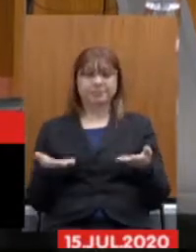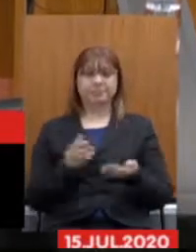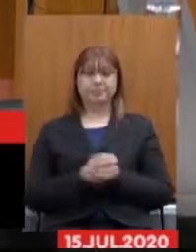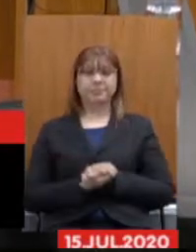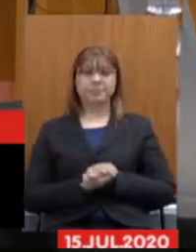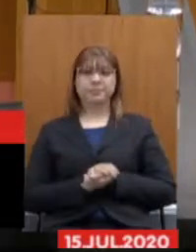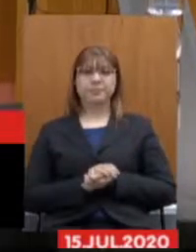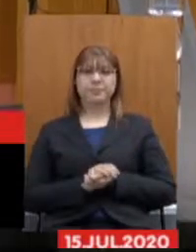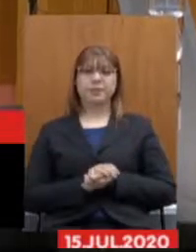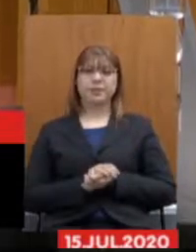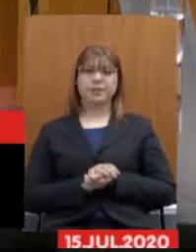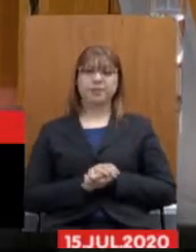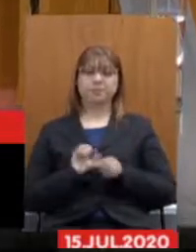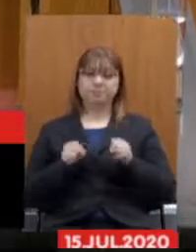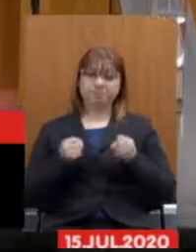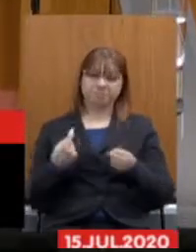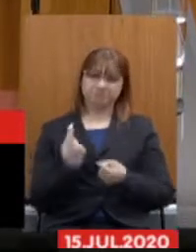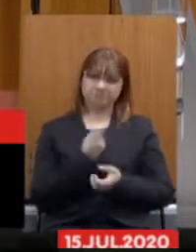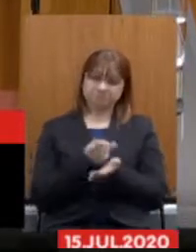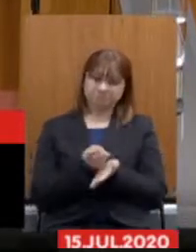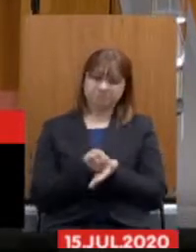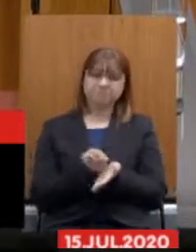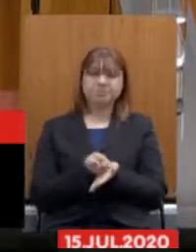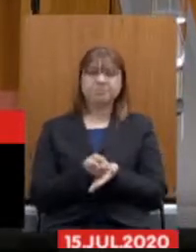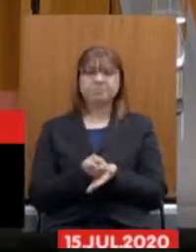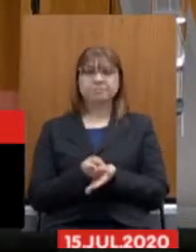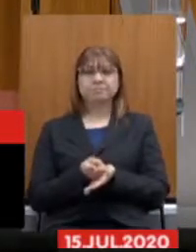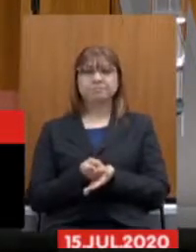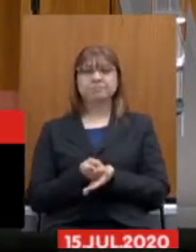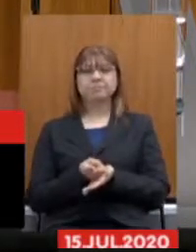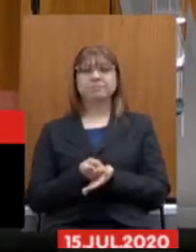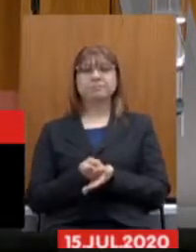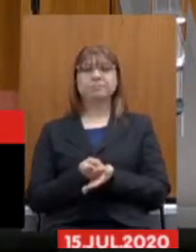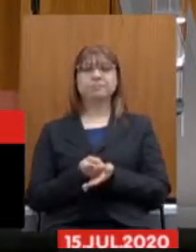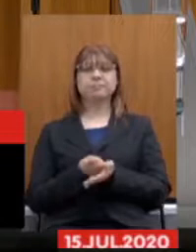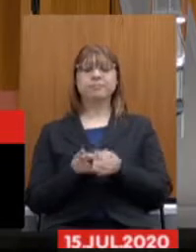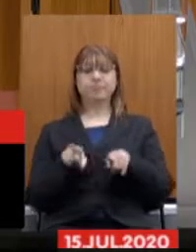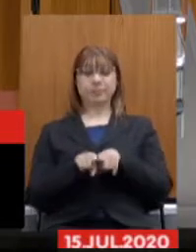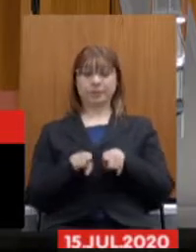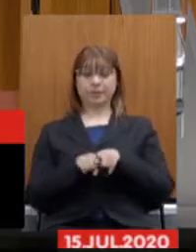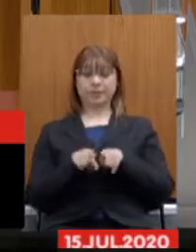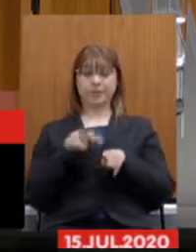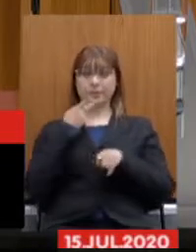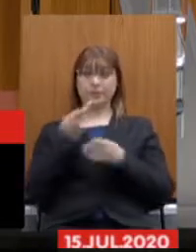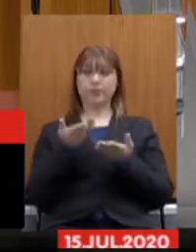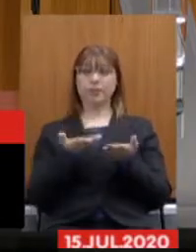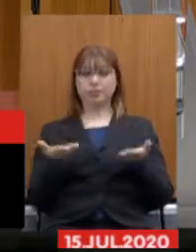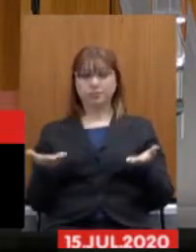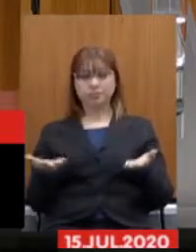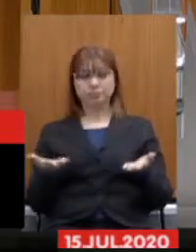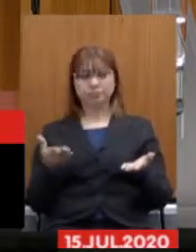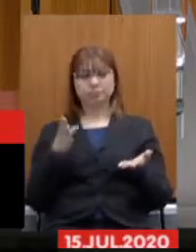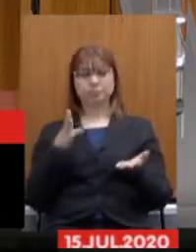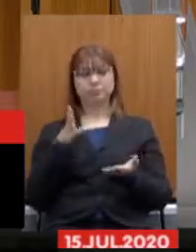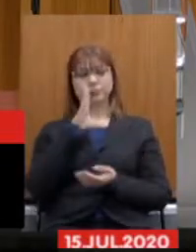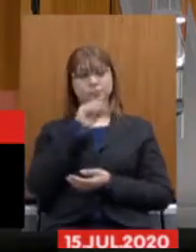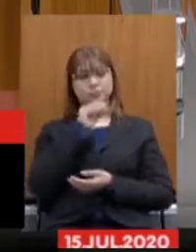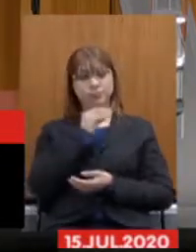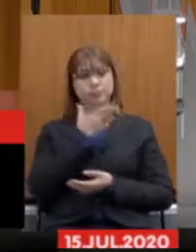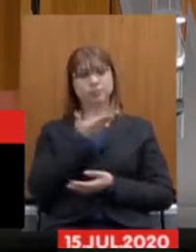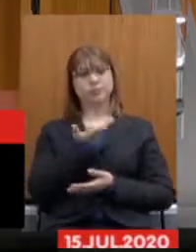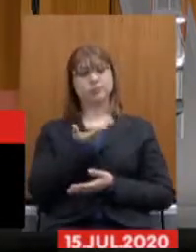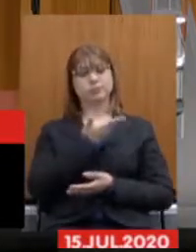nos defendendo nos defendendo gostaria de dizer também aos servidores do meio ambiente e da Arçai